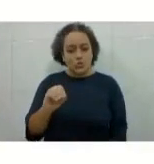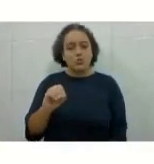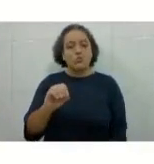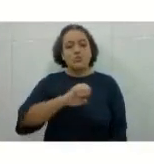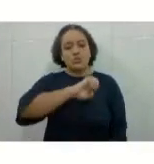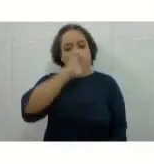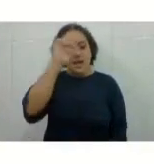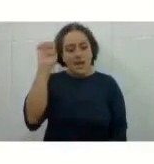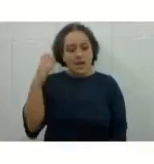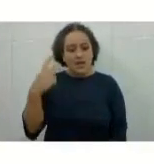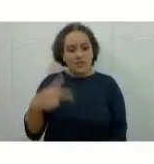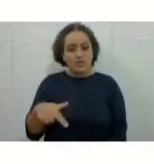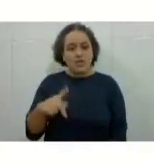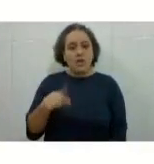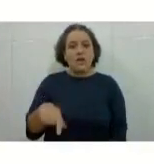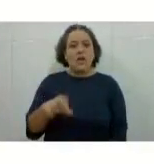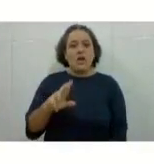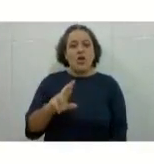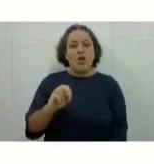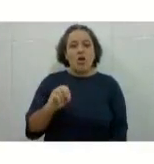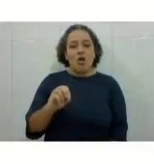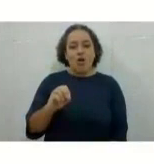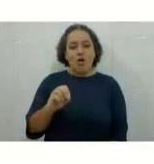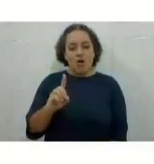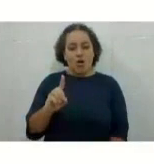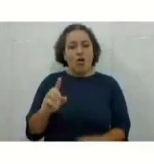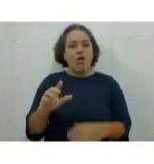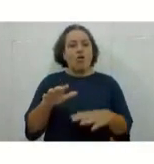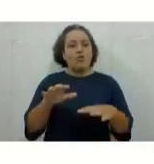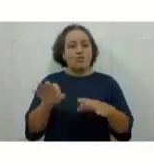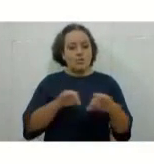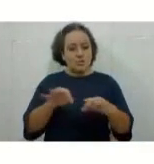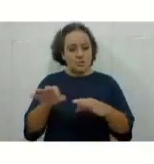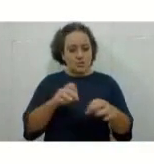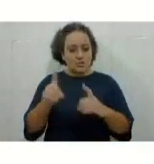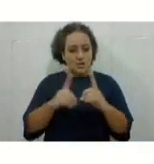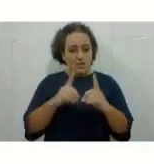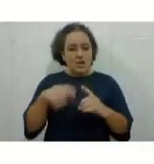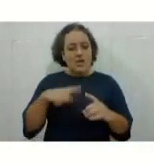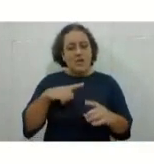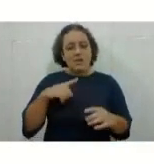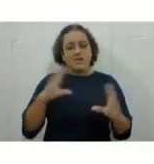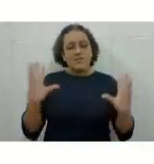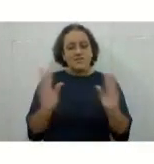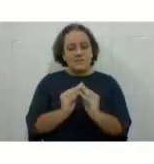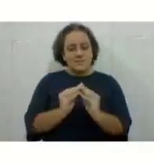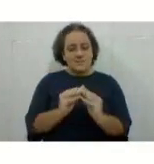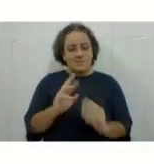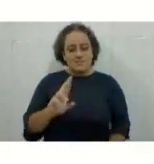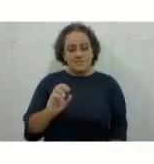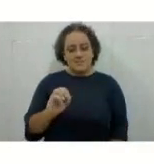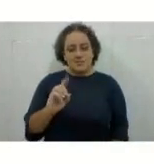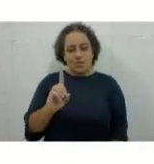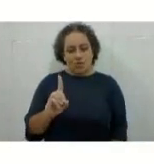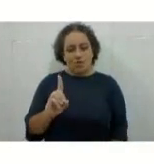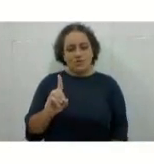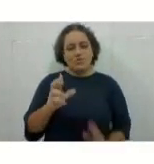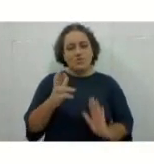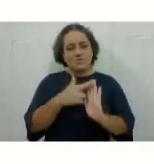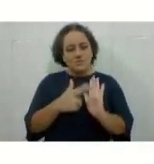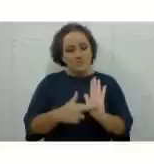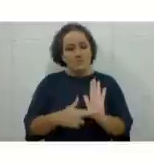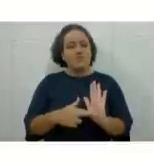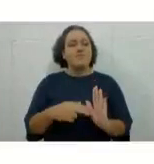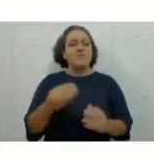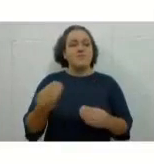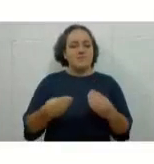no Regulamento de Organização Didática, que é apelidado por nós como ROD, vocês vão ouvir muito isso, ROD, ROD, ROD,